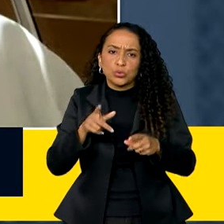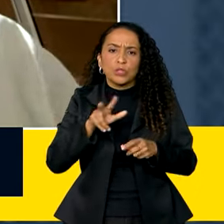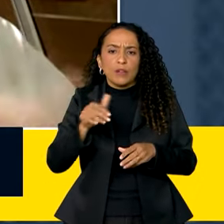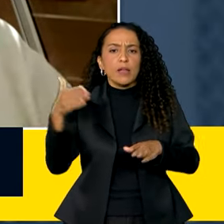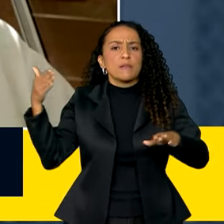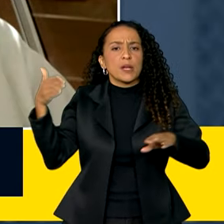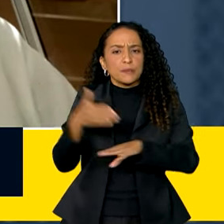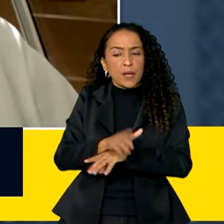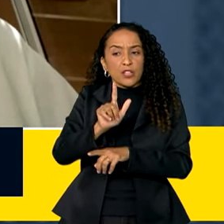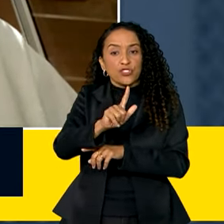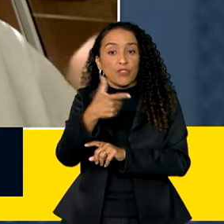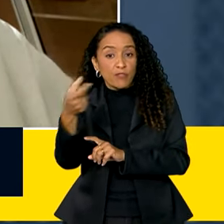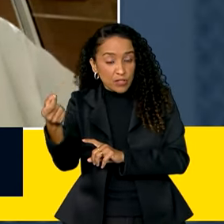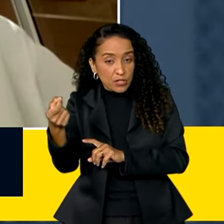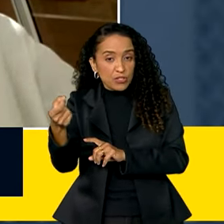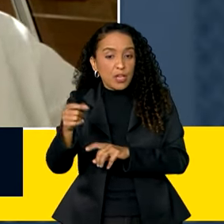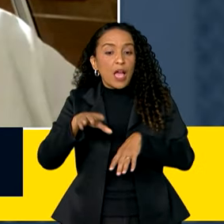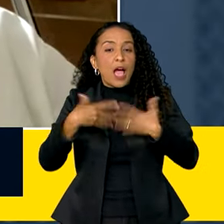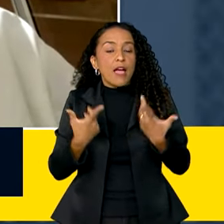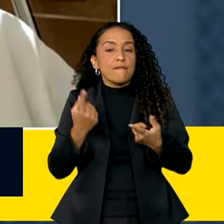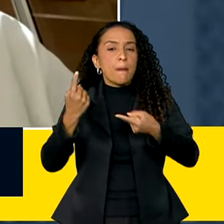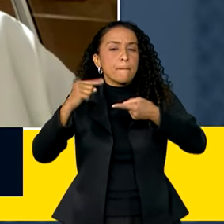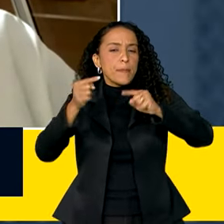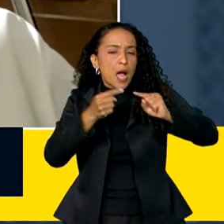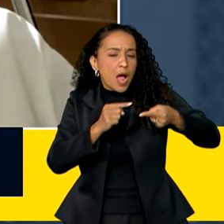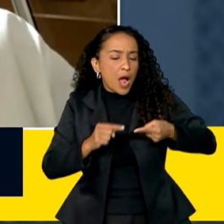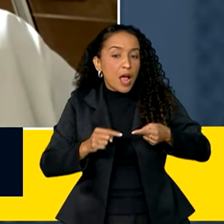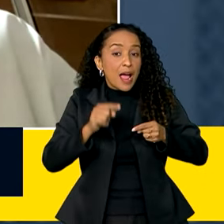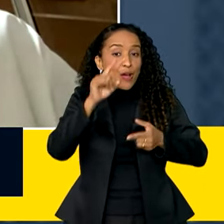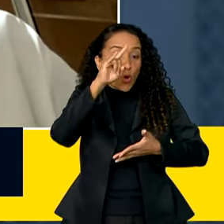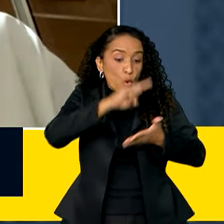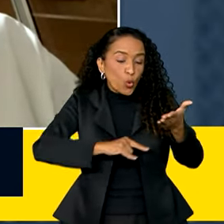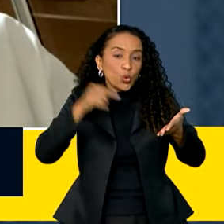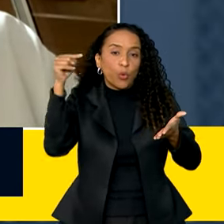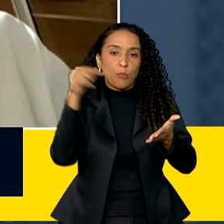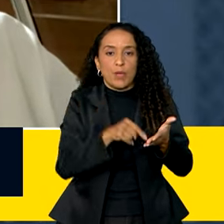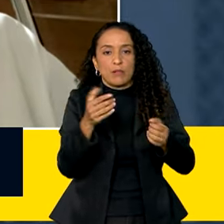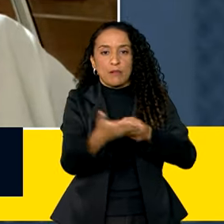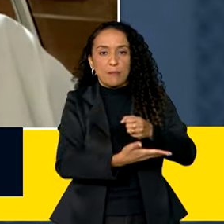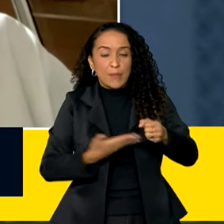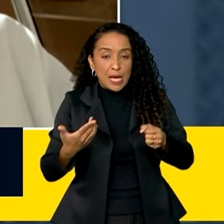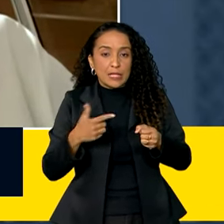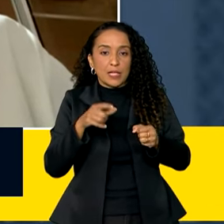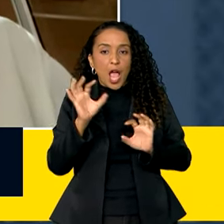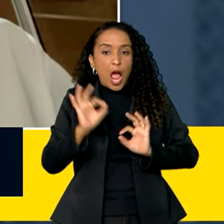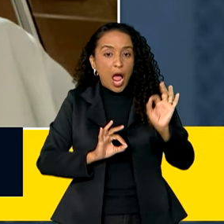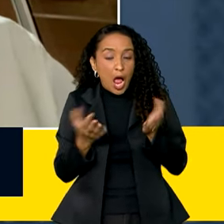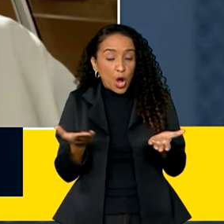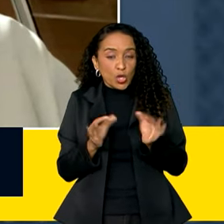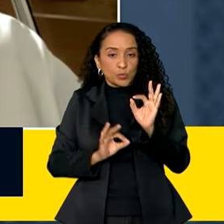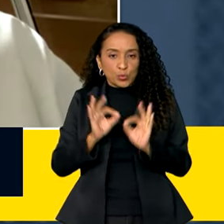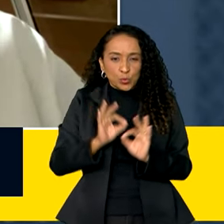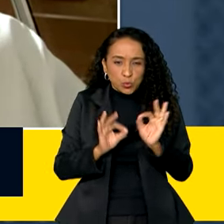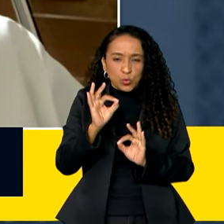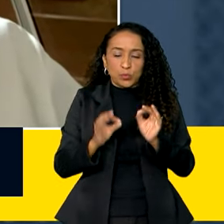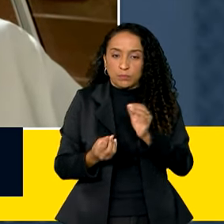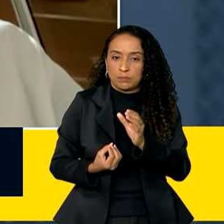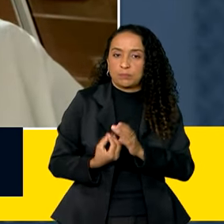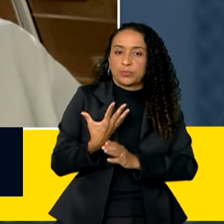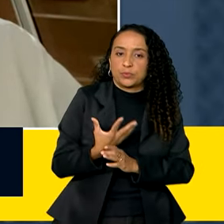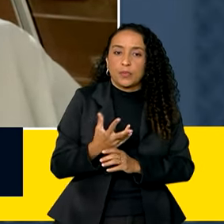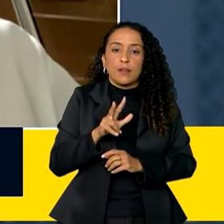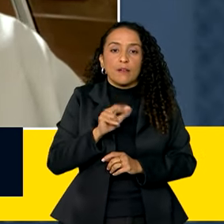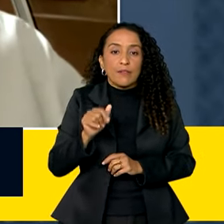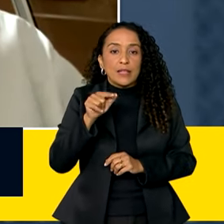participar do G20. Aí nós vamos debater esse documento básico que está sendo preparado, que